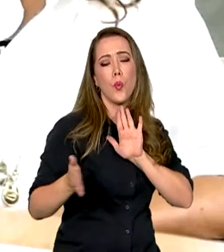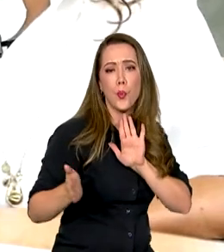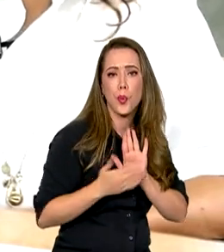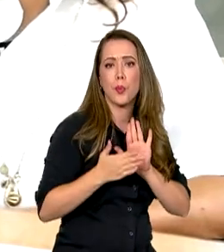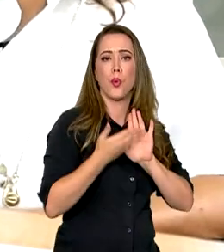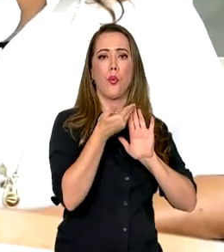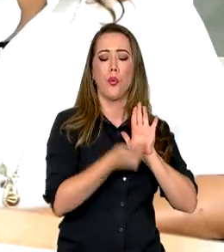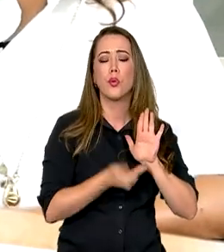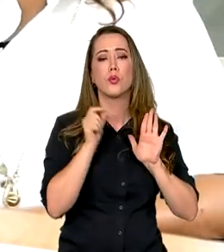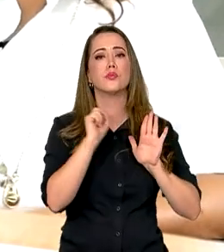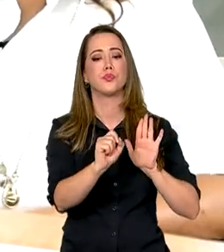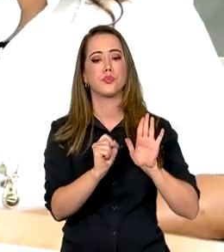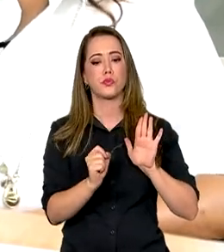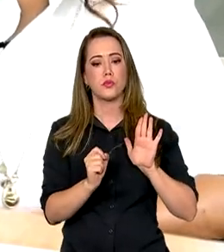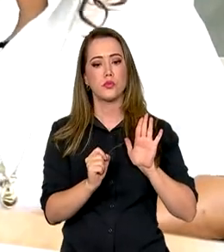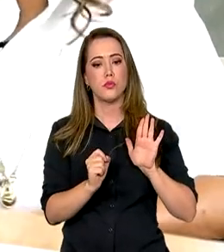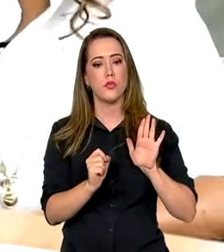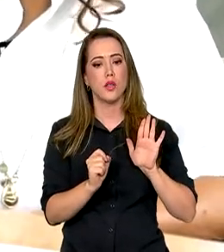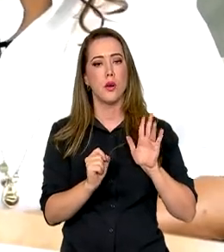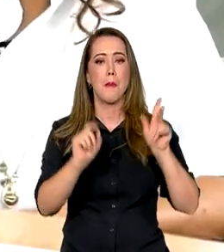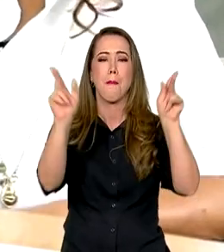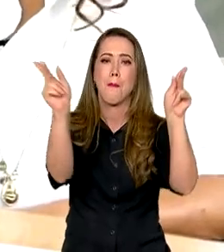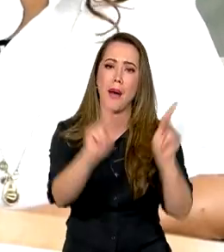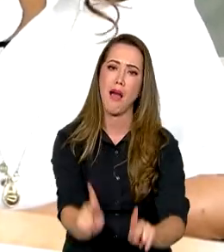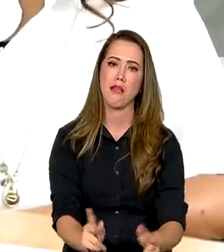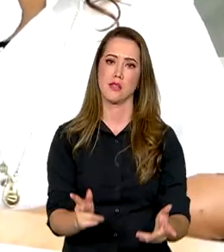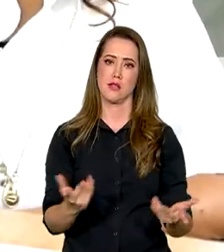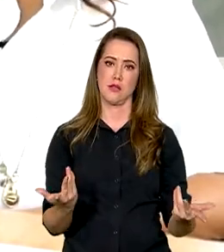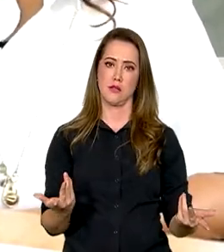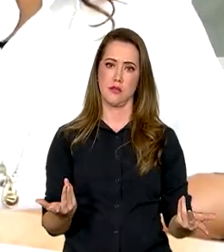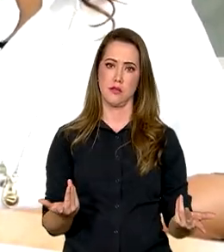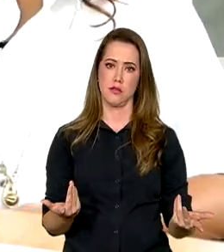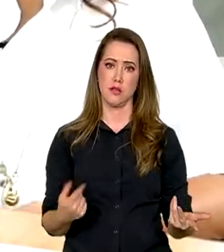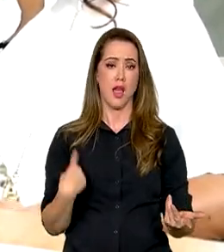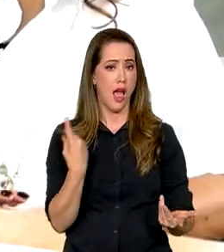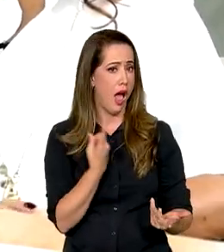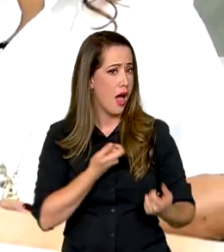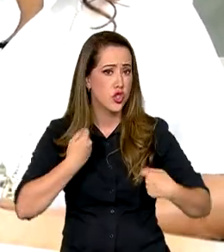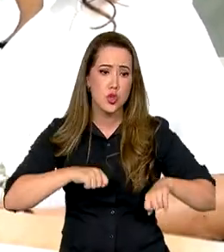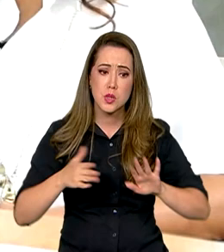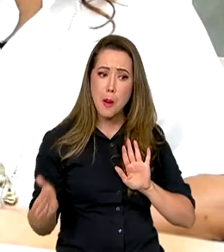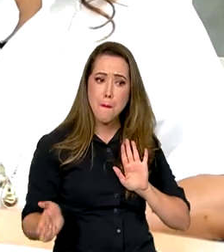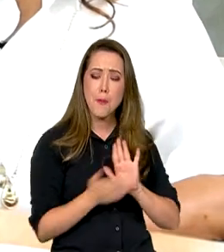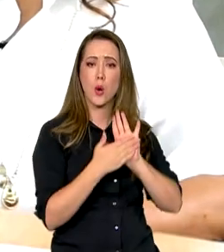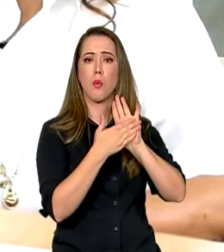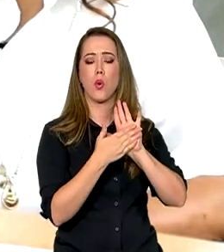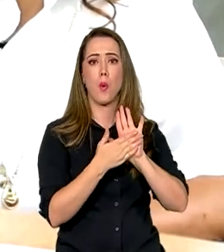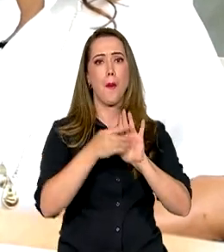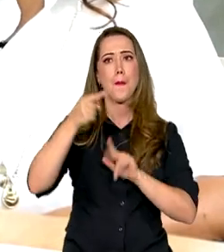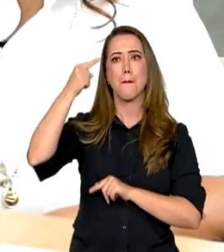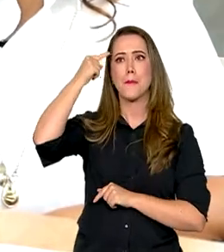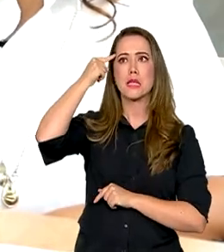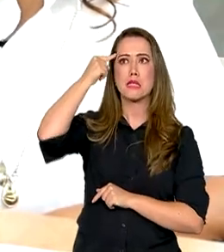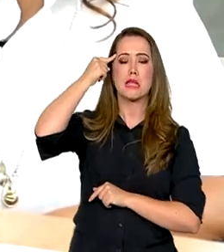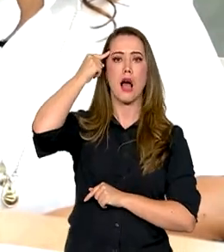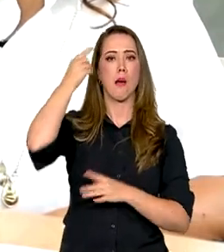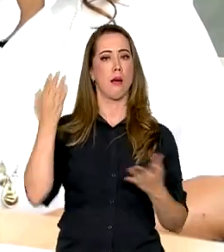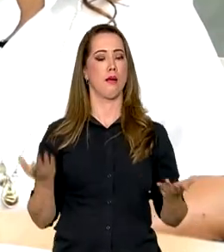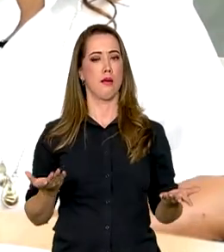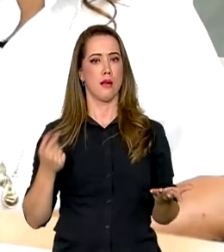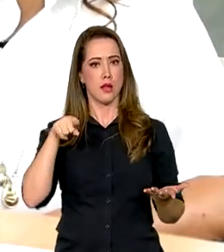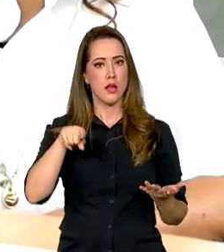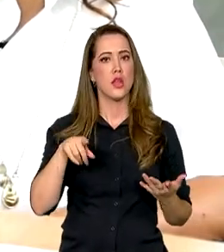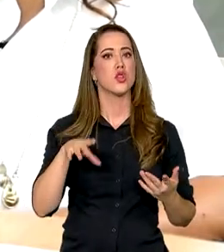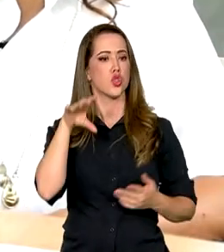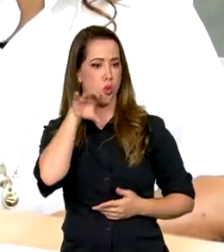propor, sabe, paz. A gente propor a racionalidade de que o amor